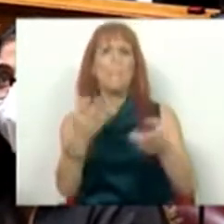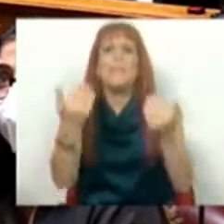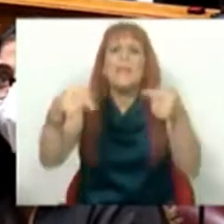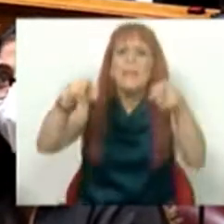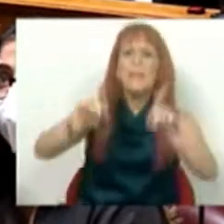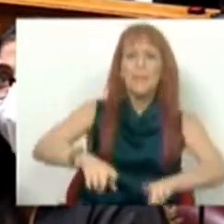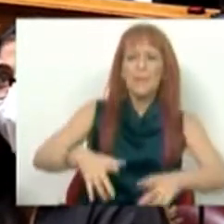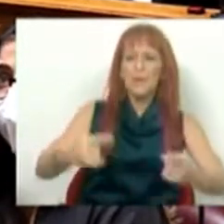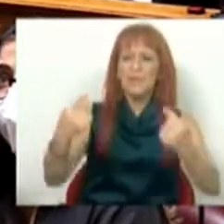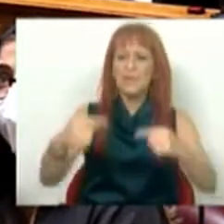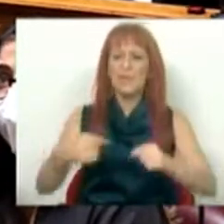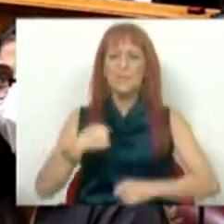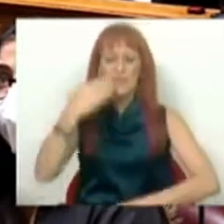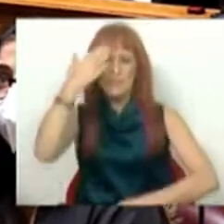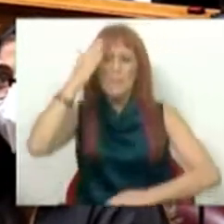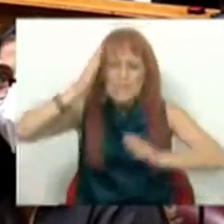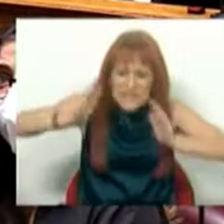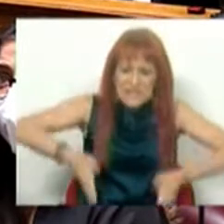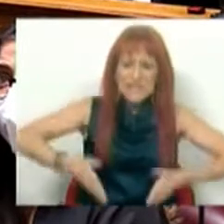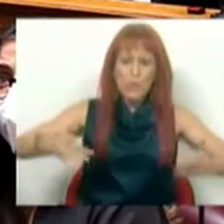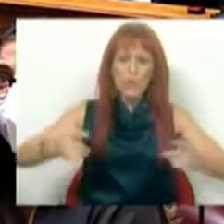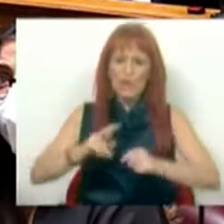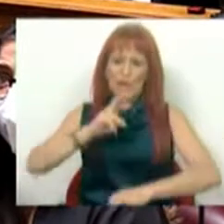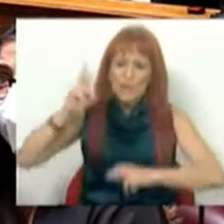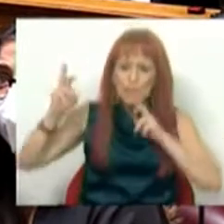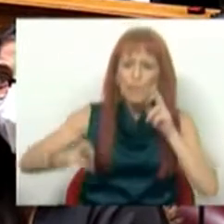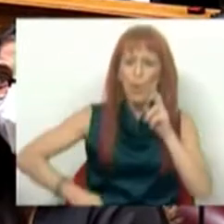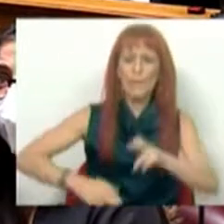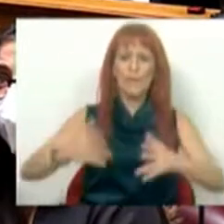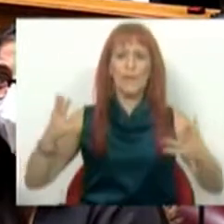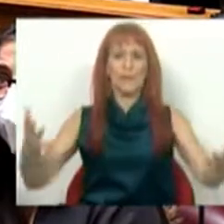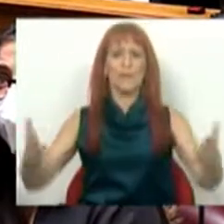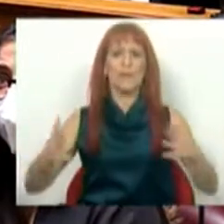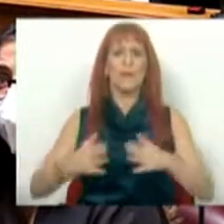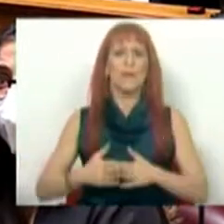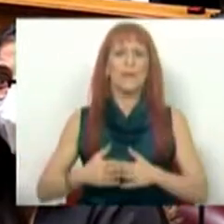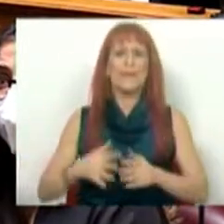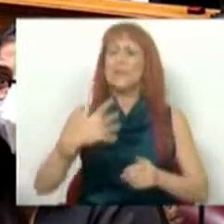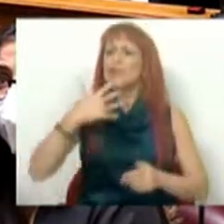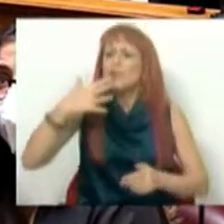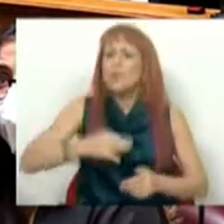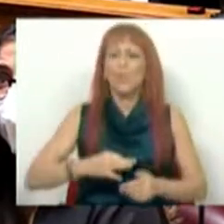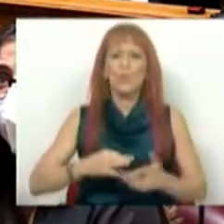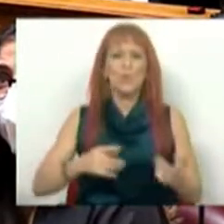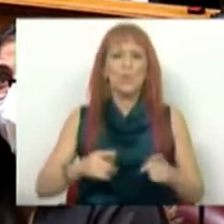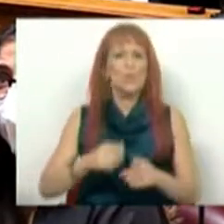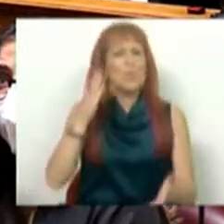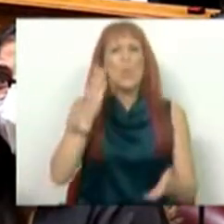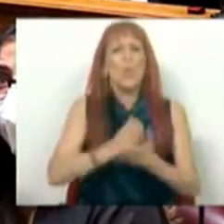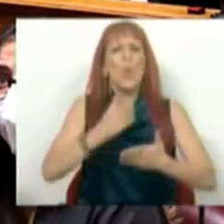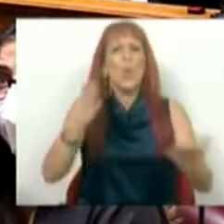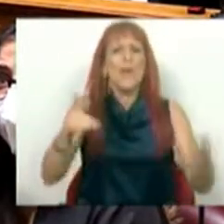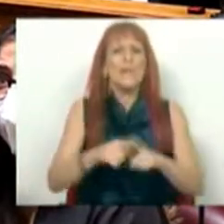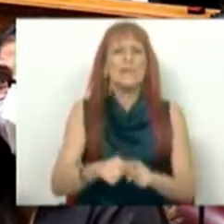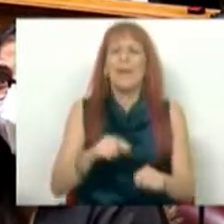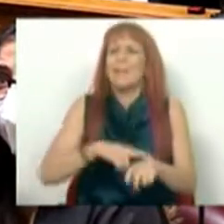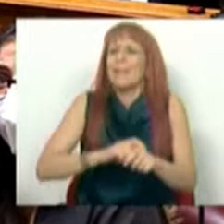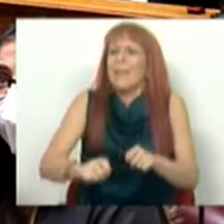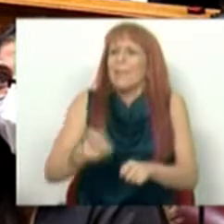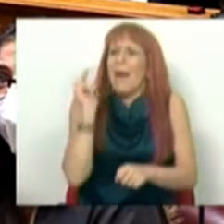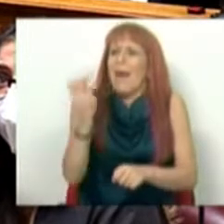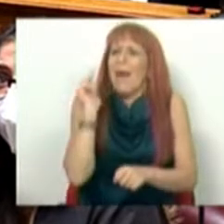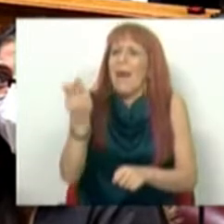também temos de ter a capacidade de responder a todos, e não só, como durante